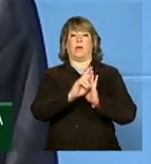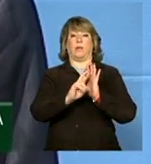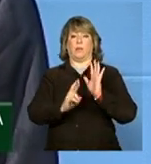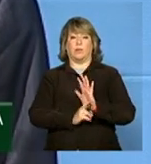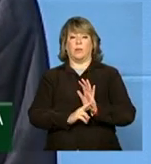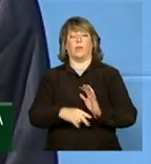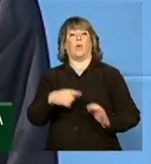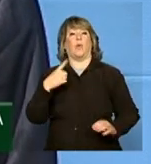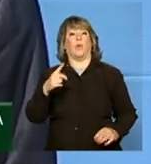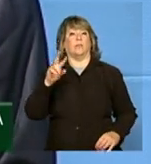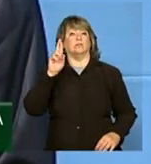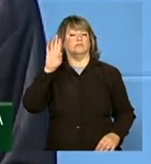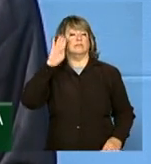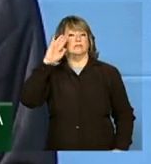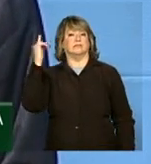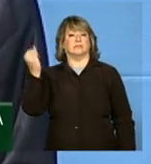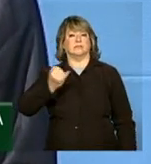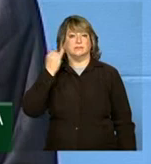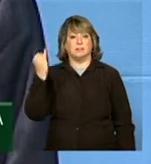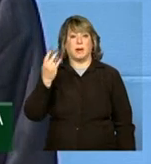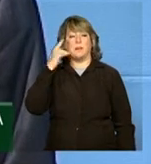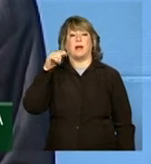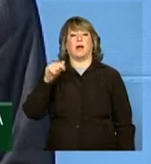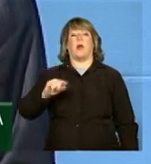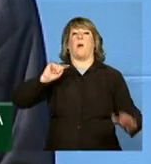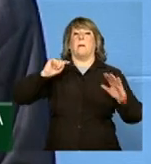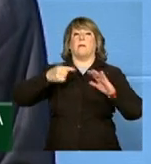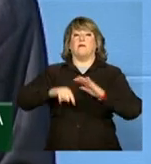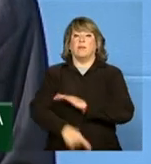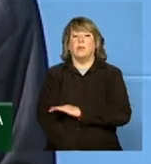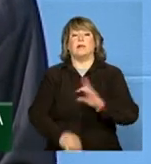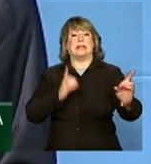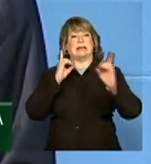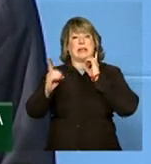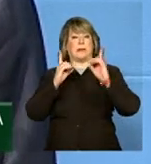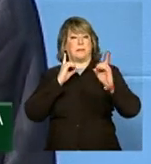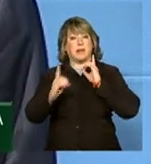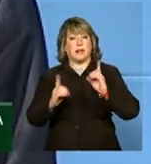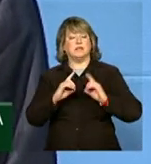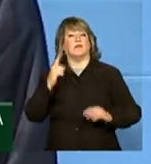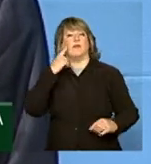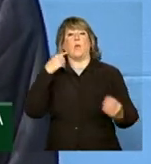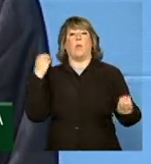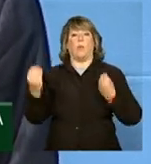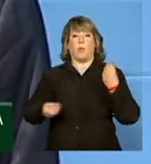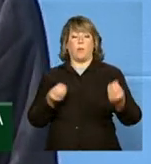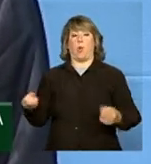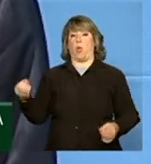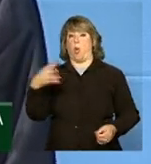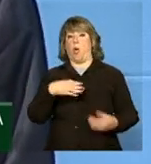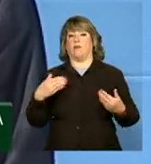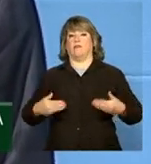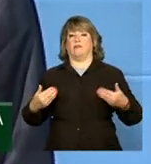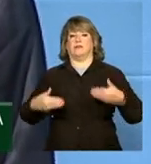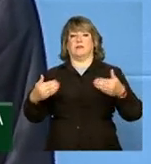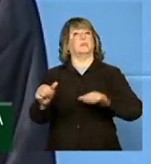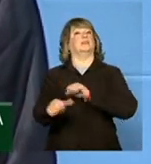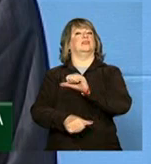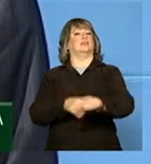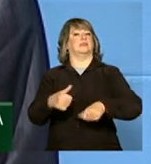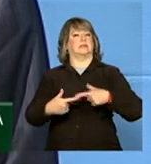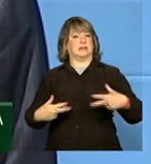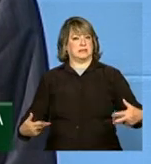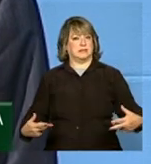uma referência e um vetor para o aprofundamento do debate na perspectiva de novos avanços e mudanças.